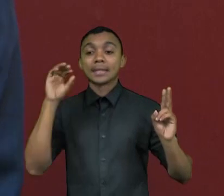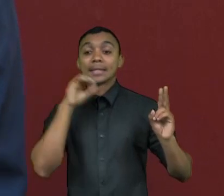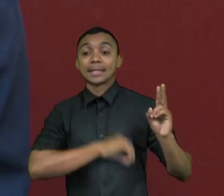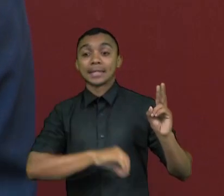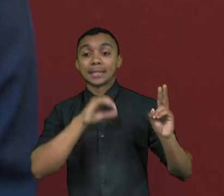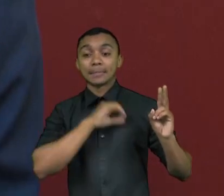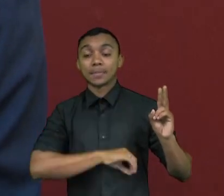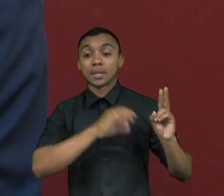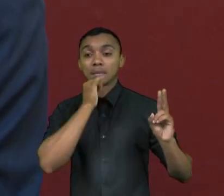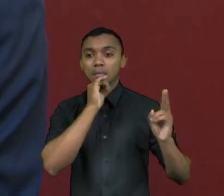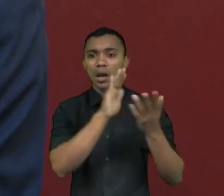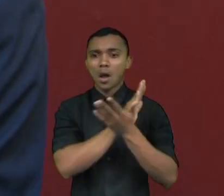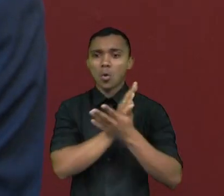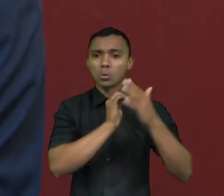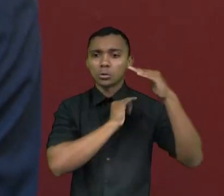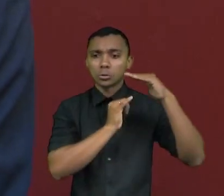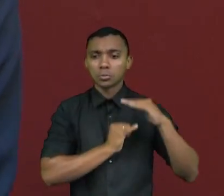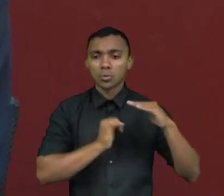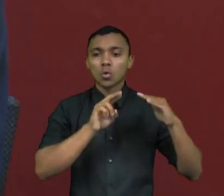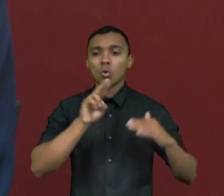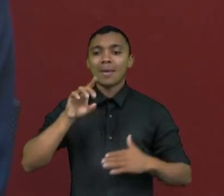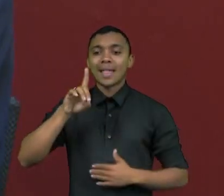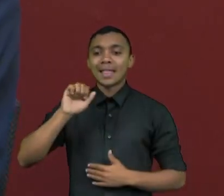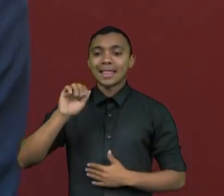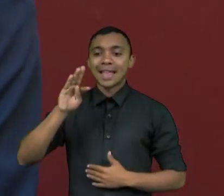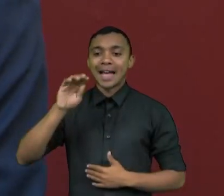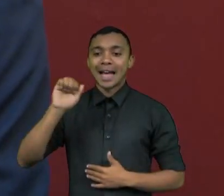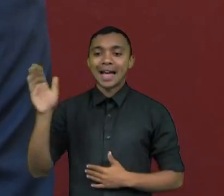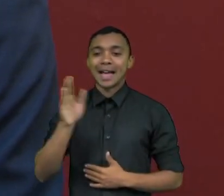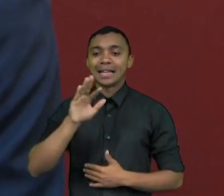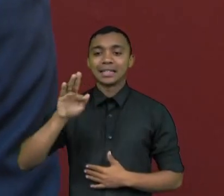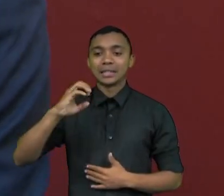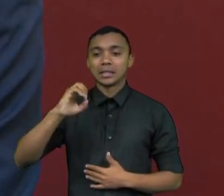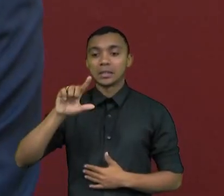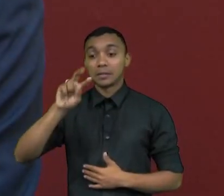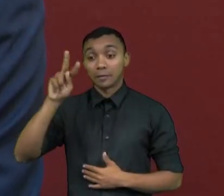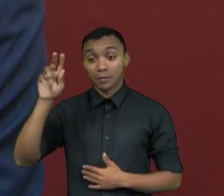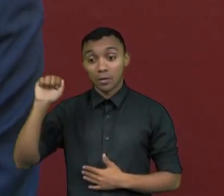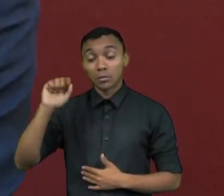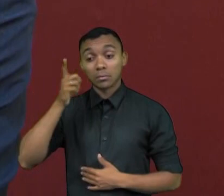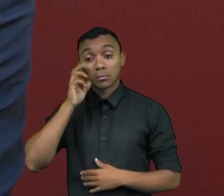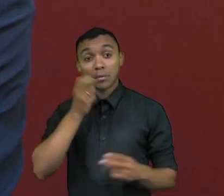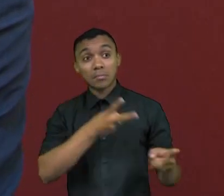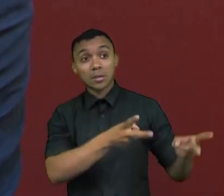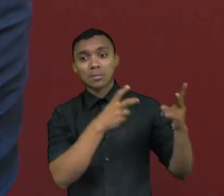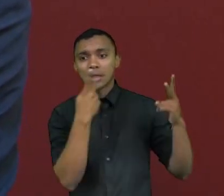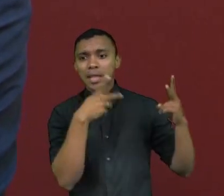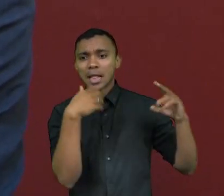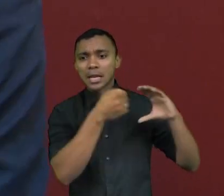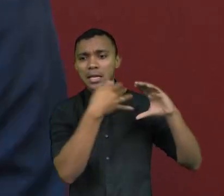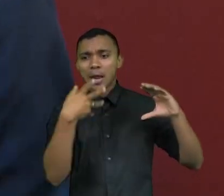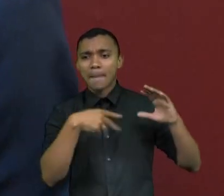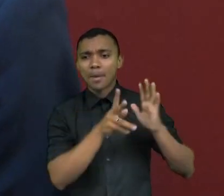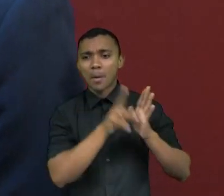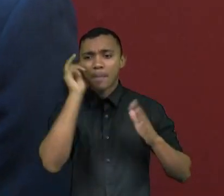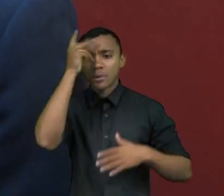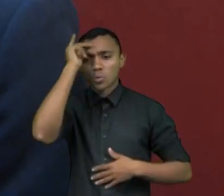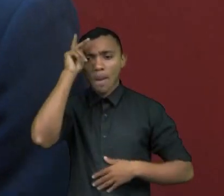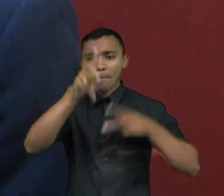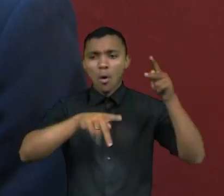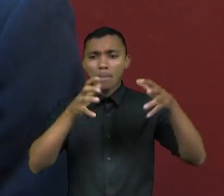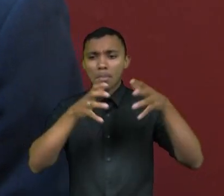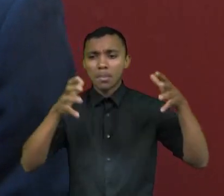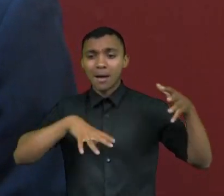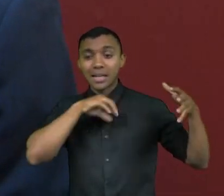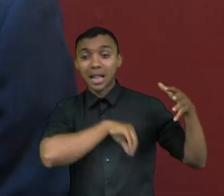institutos, por exemplo, como o Data Folha e o IPEC Antigo Ibope, que quando a gente olhar o perfil de renda da população brasileira, você via que,